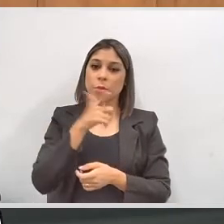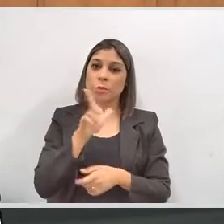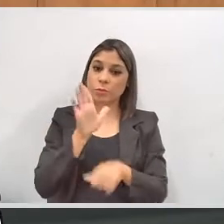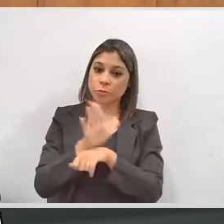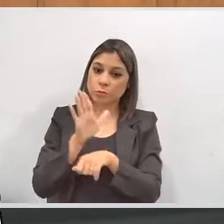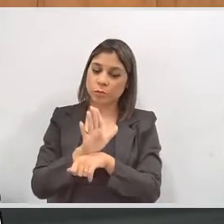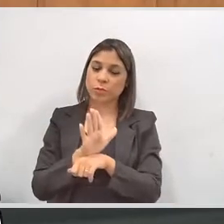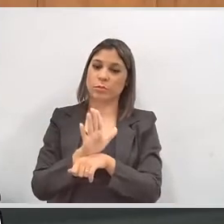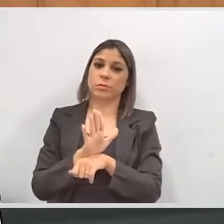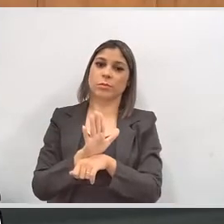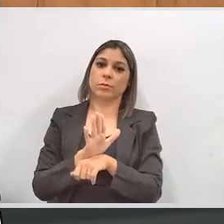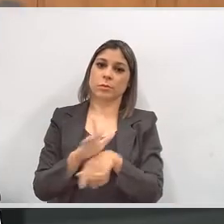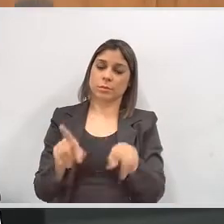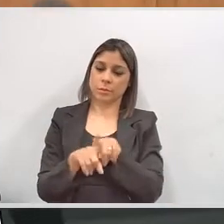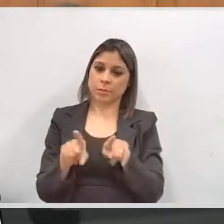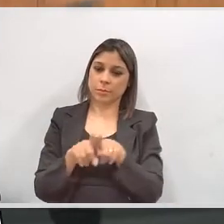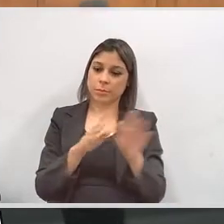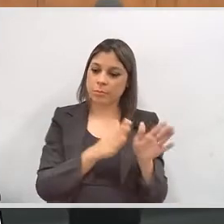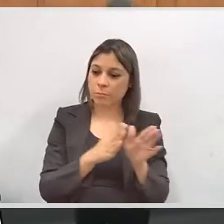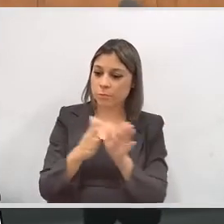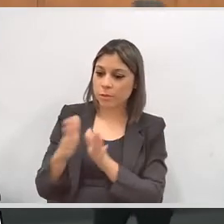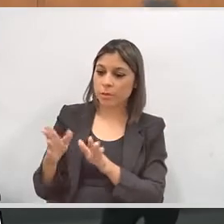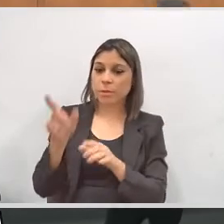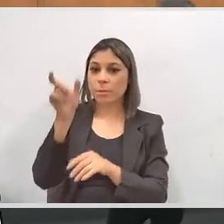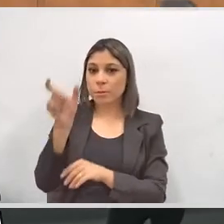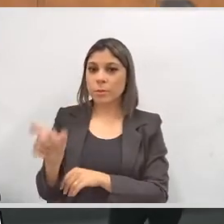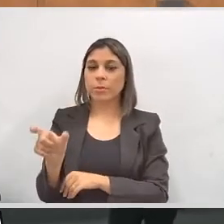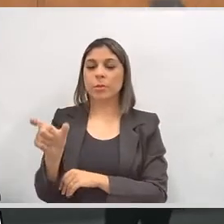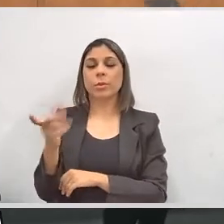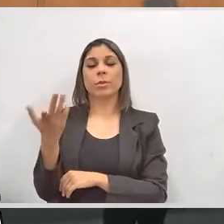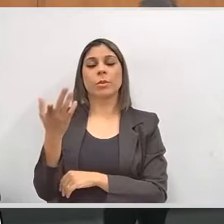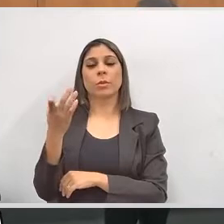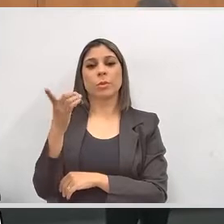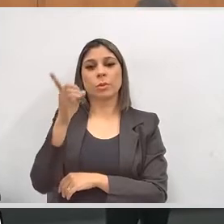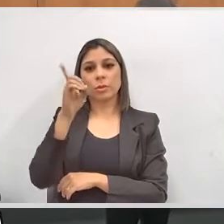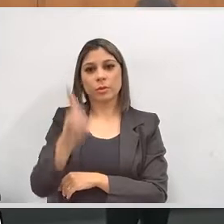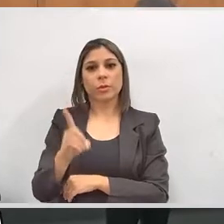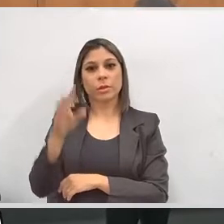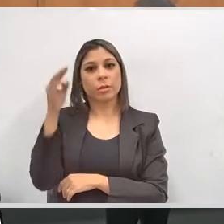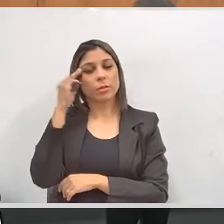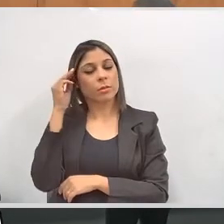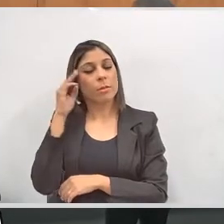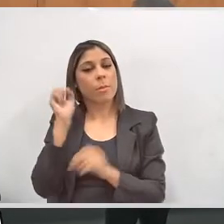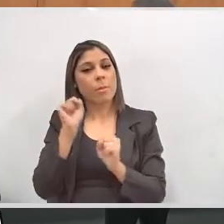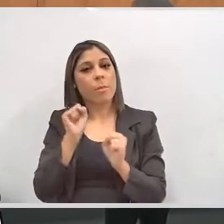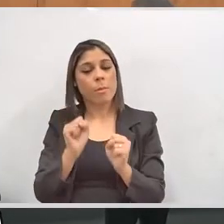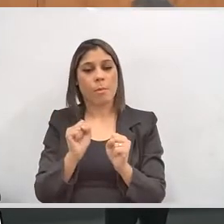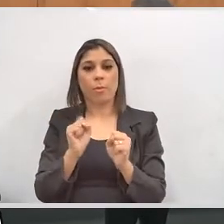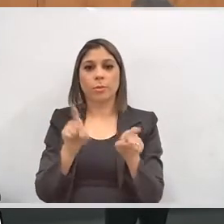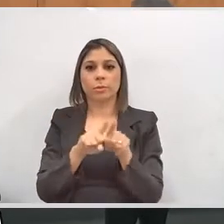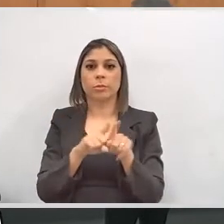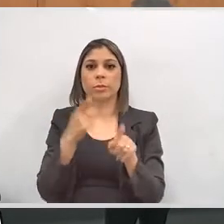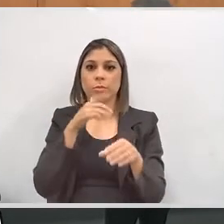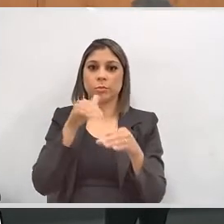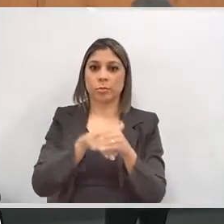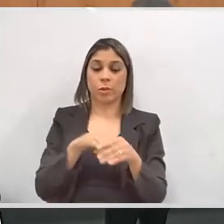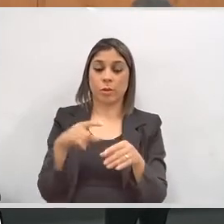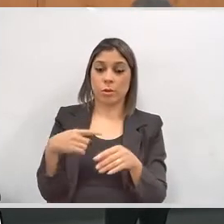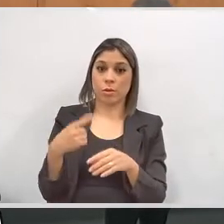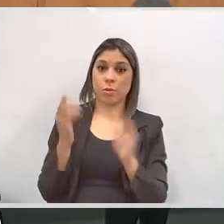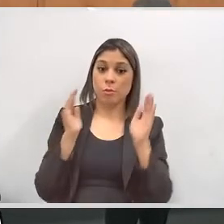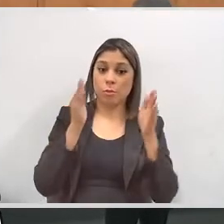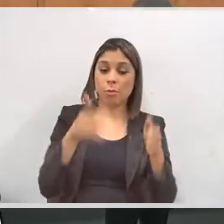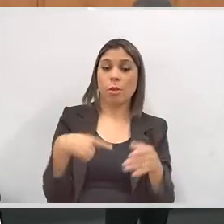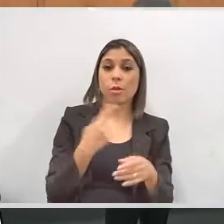também contribuir nesse processo para que a pessoa com deficiência intelectual possa ter acesso ao voto. O nosso público é essencialmente a